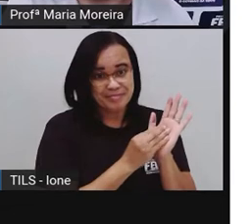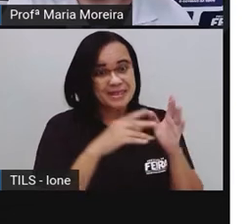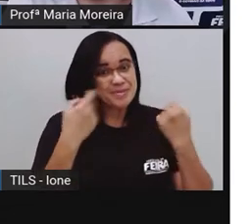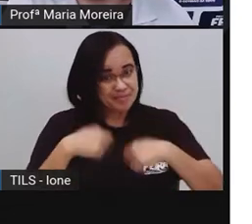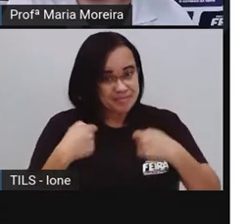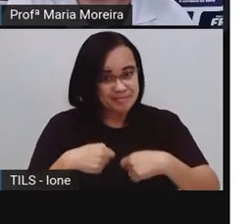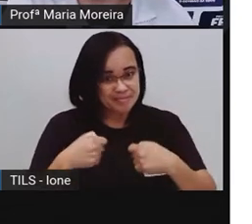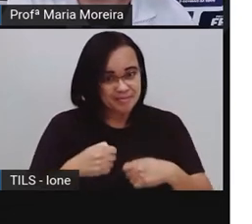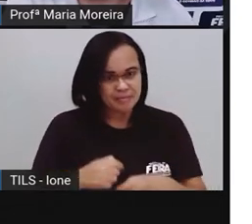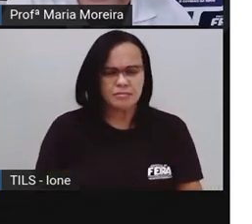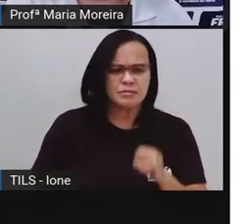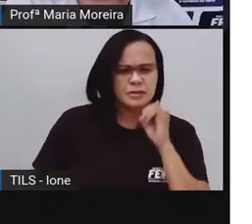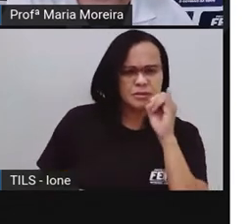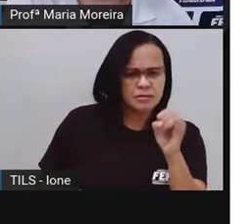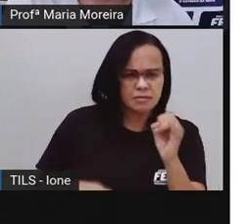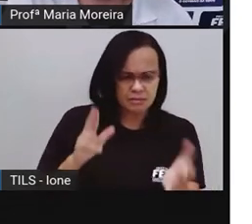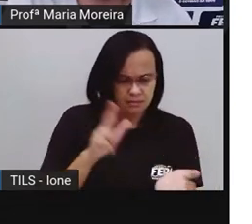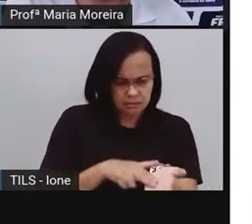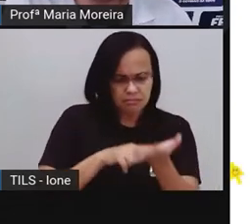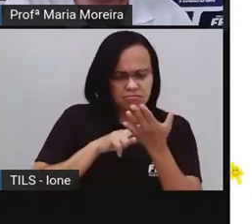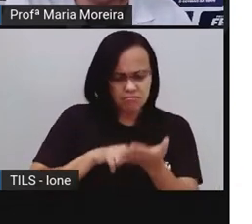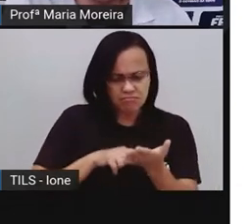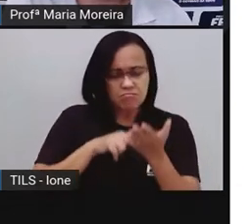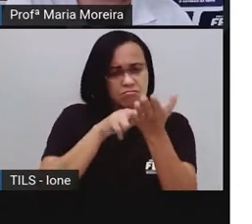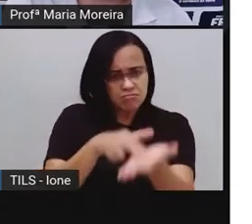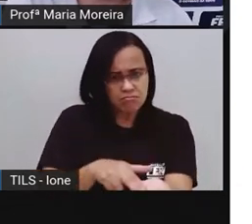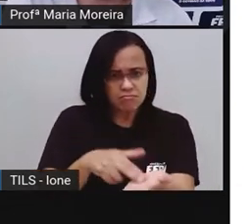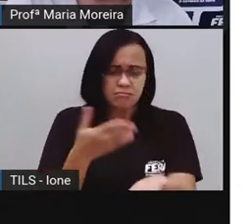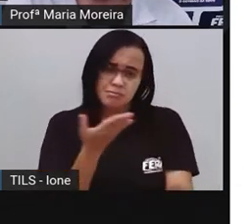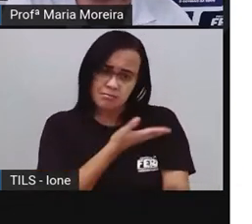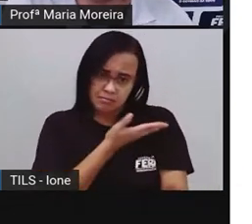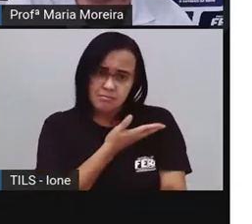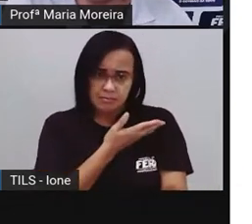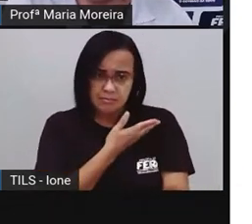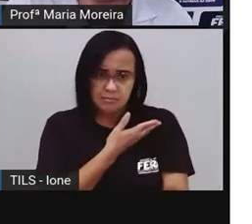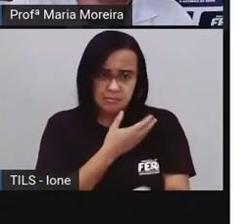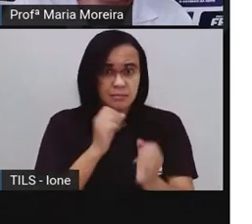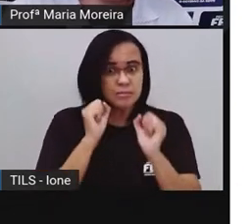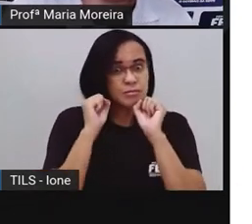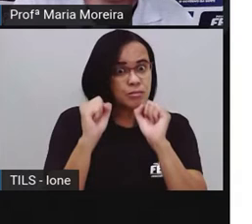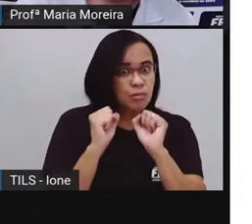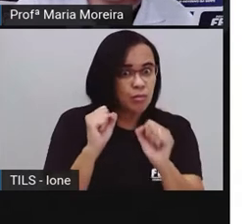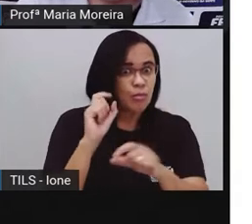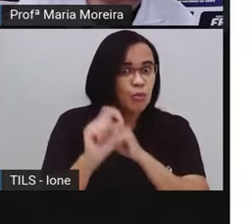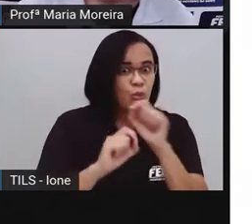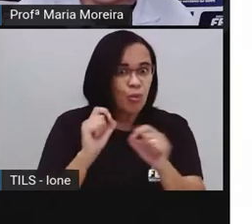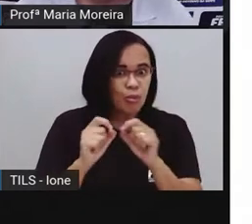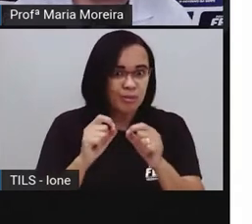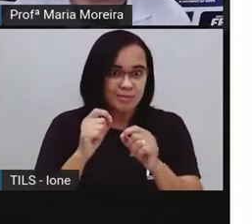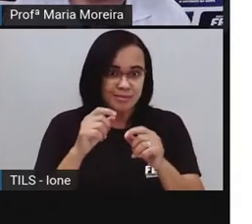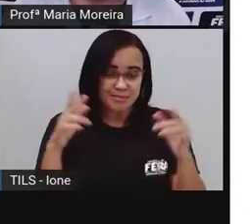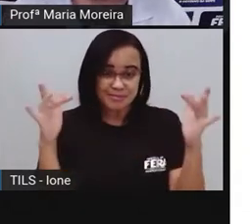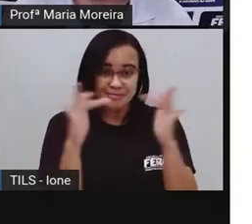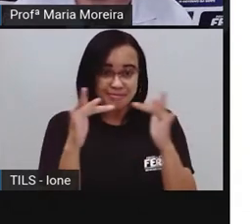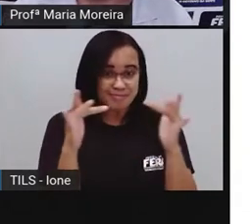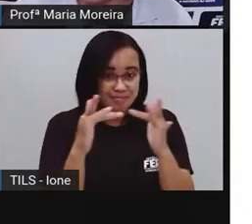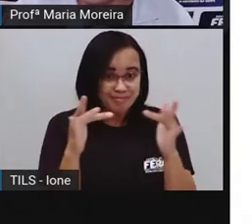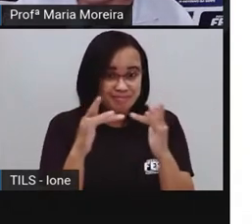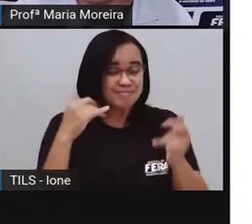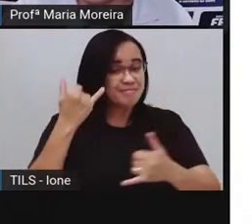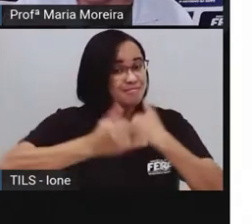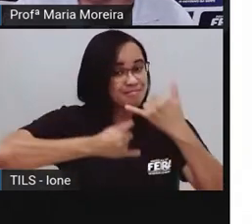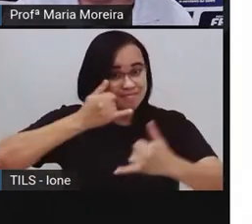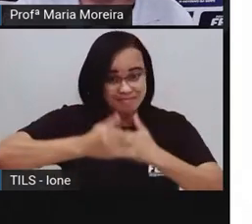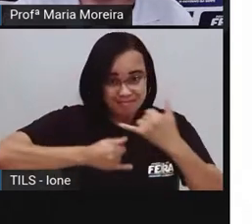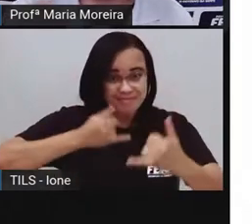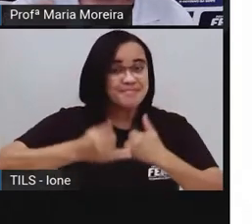a um amigo, né? É permitida uma aproximação maior, como brincadeiras, apelidos, isso é